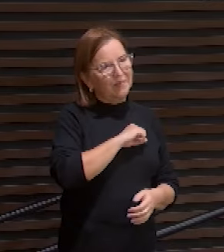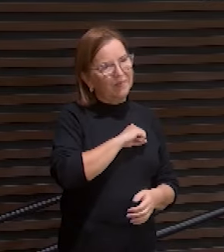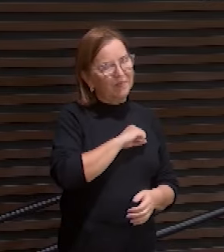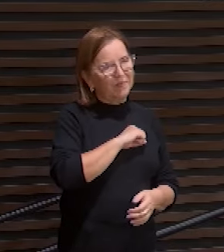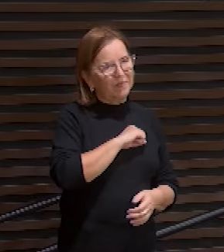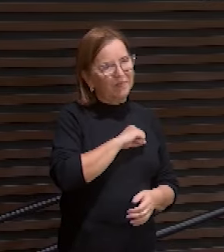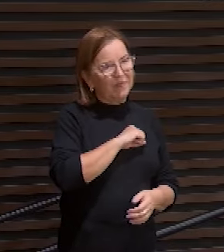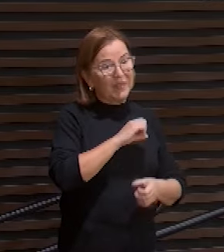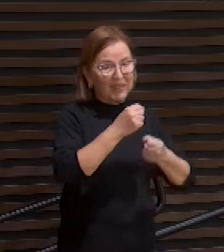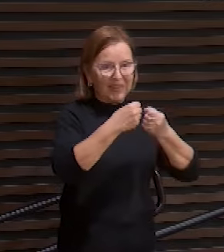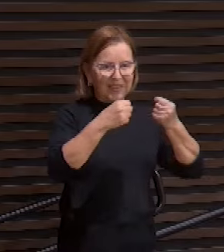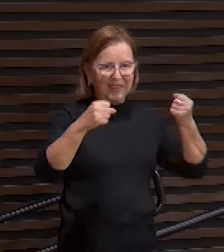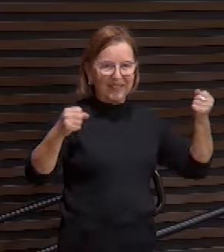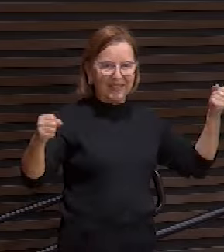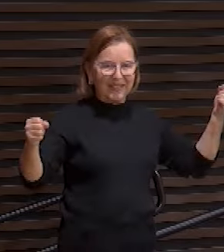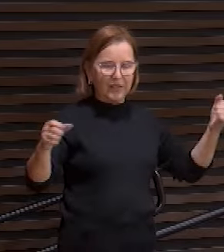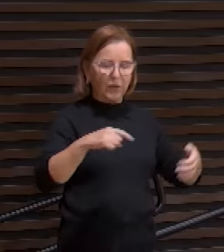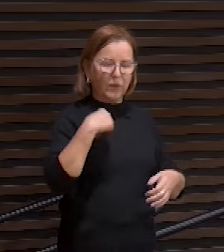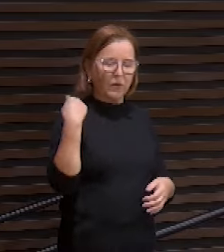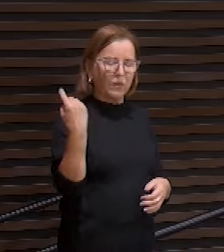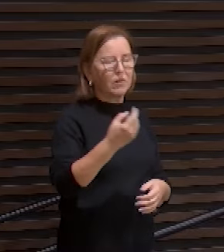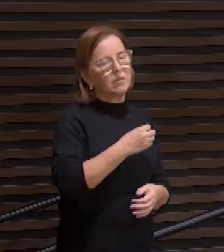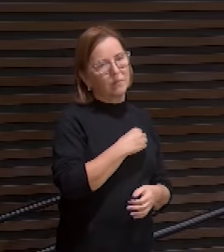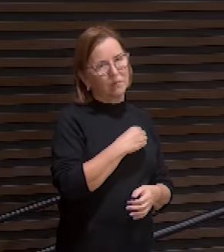e a grandeza do nosso pecado